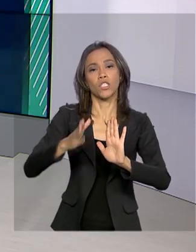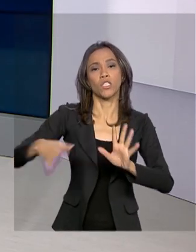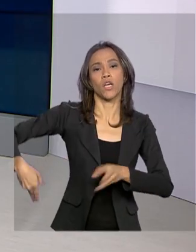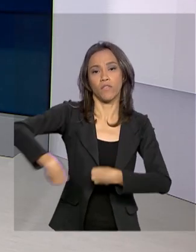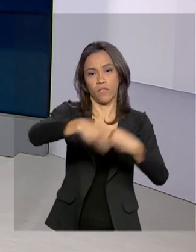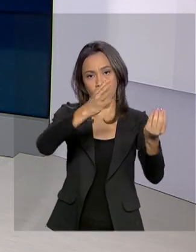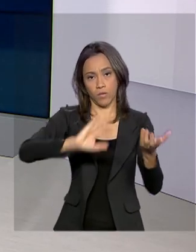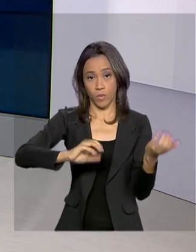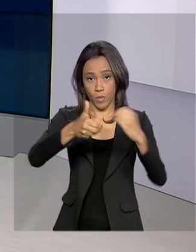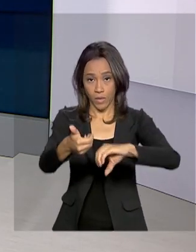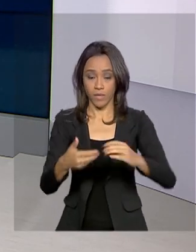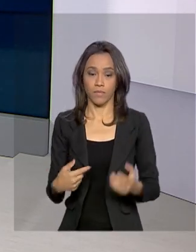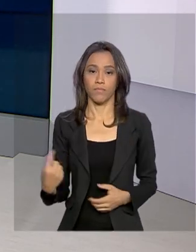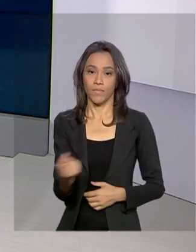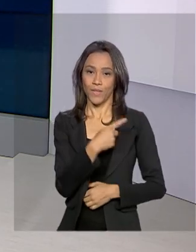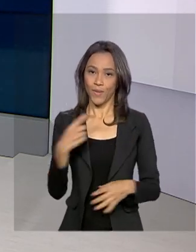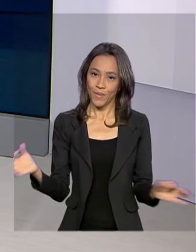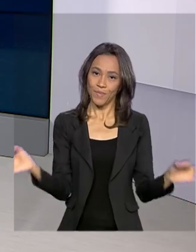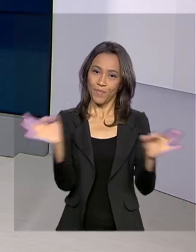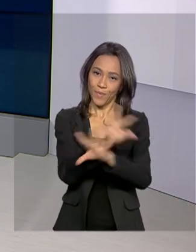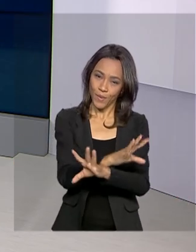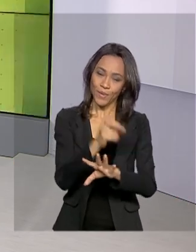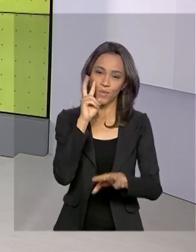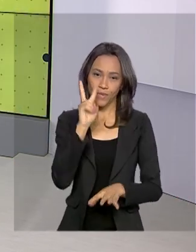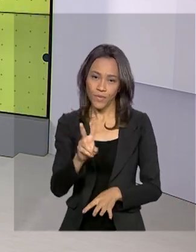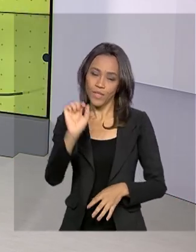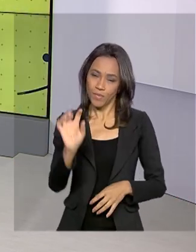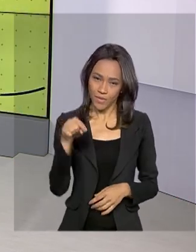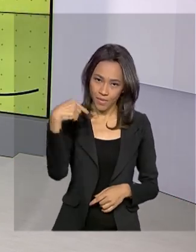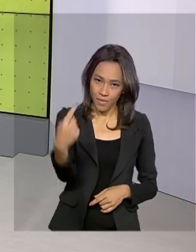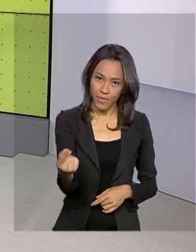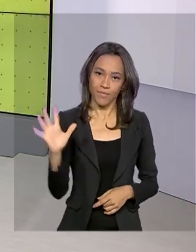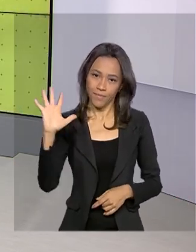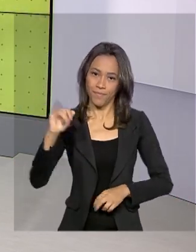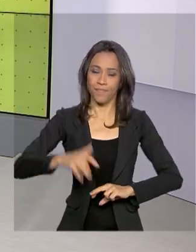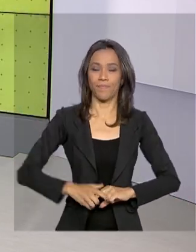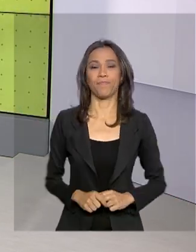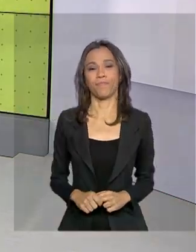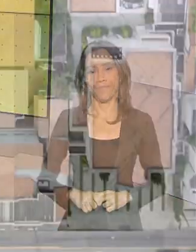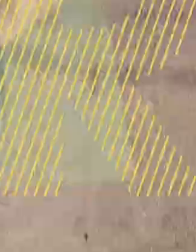E o governo agora fica por aqui. Nos vemos, então, na próxima edição. Até lá!